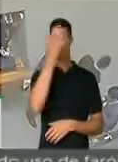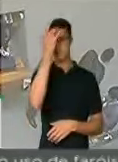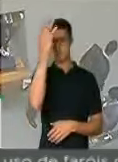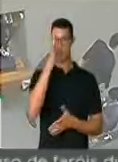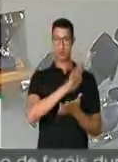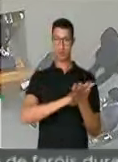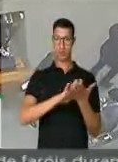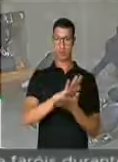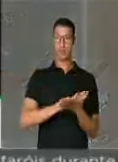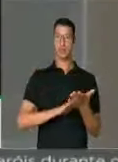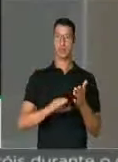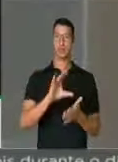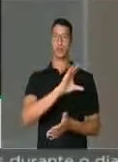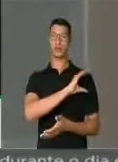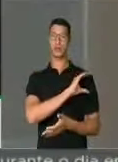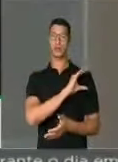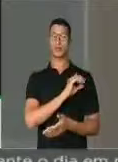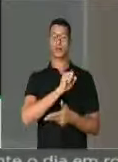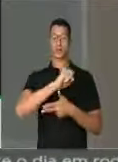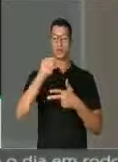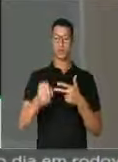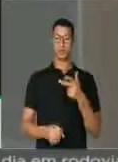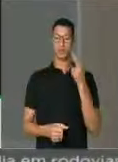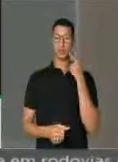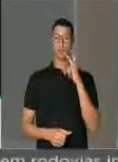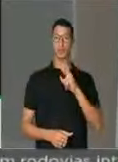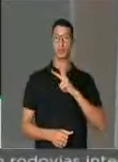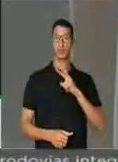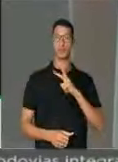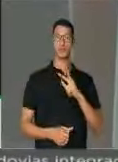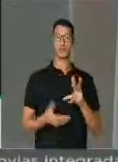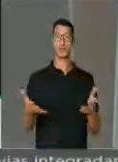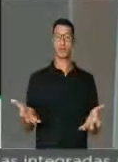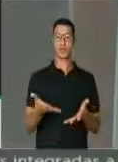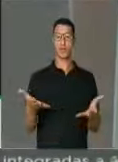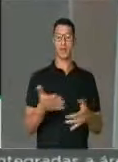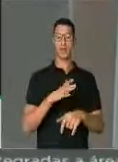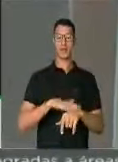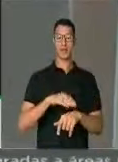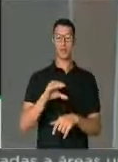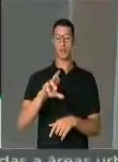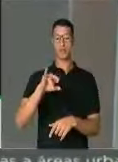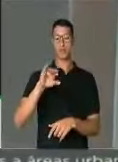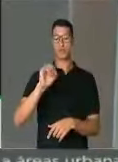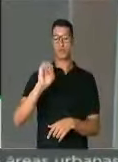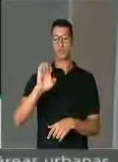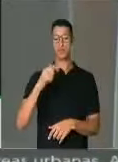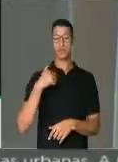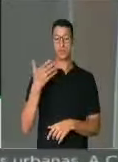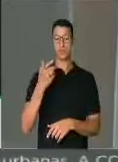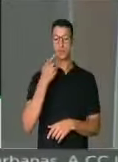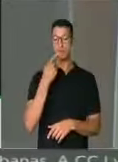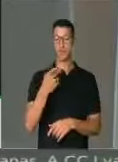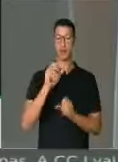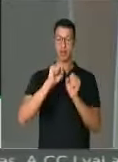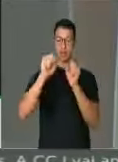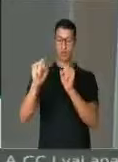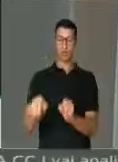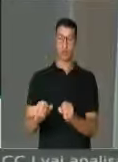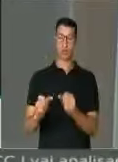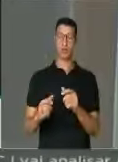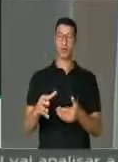coordenar este poder, particularmente neste momento de crise. Mas eu quero aqui exatamente, vou falar no poder,